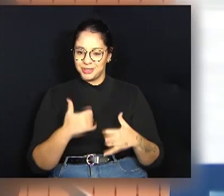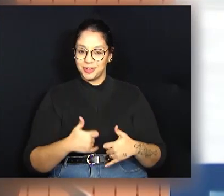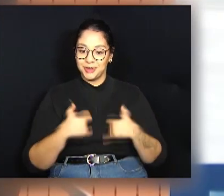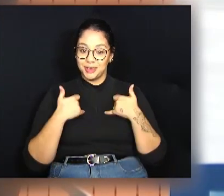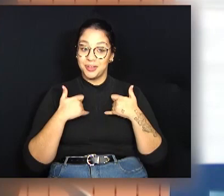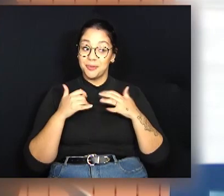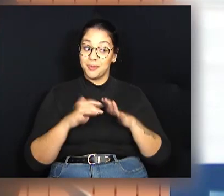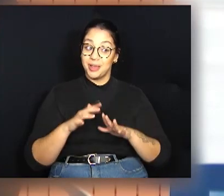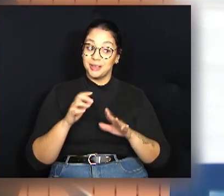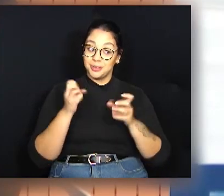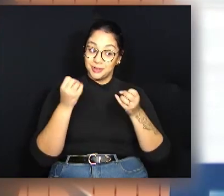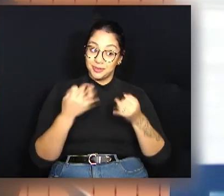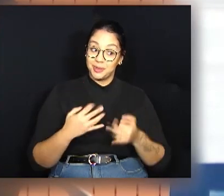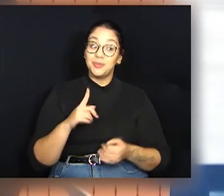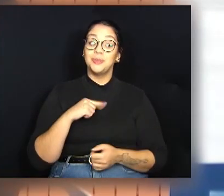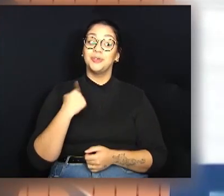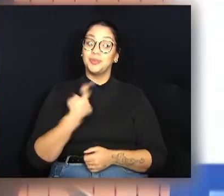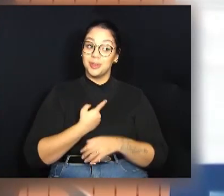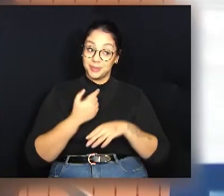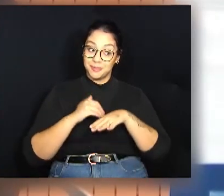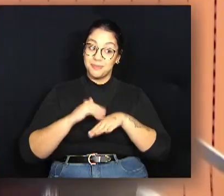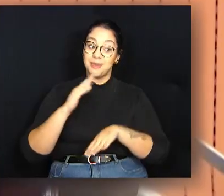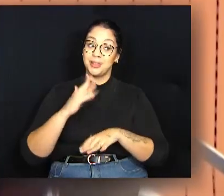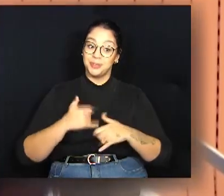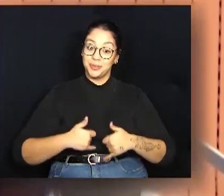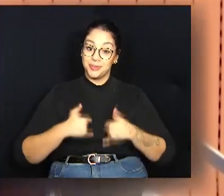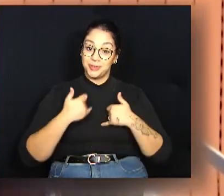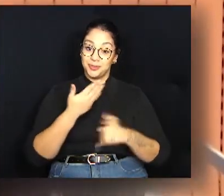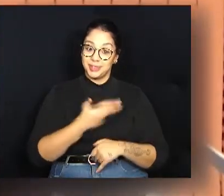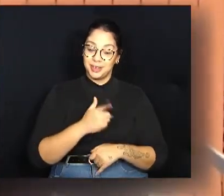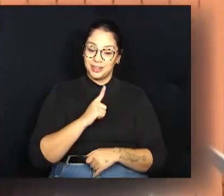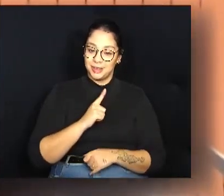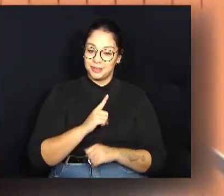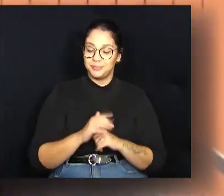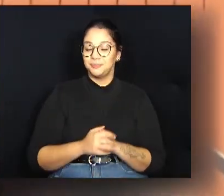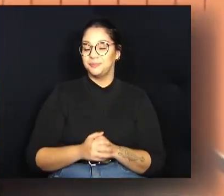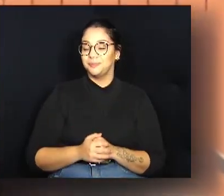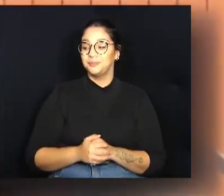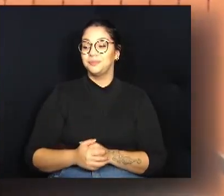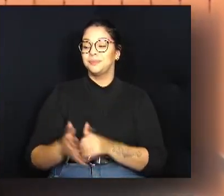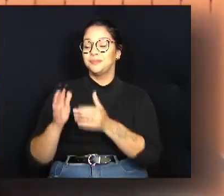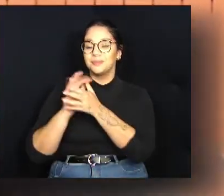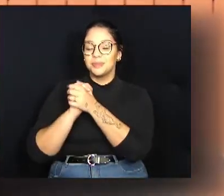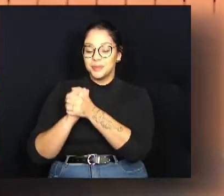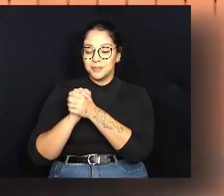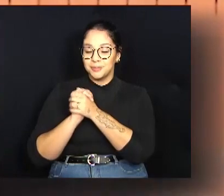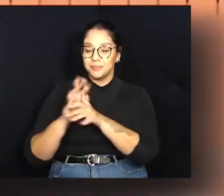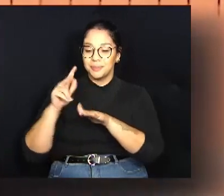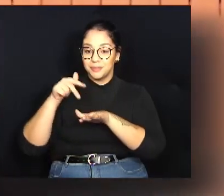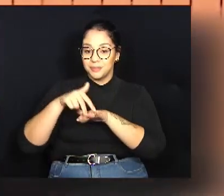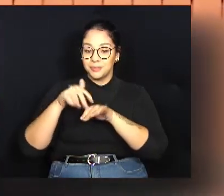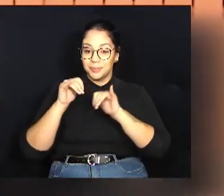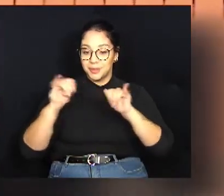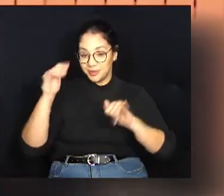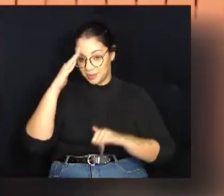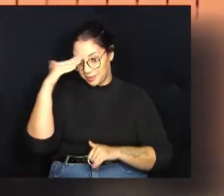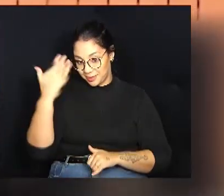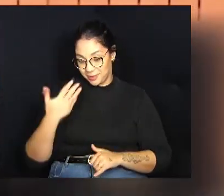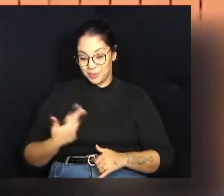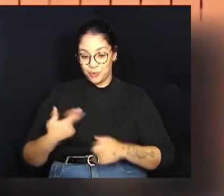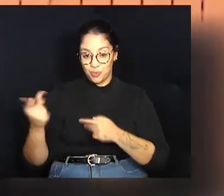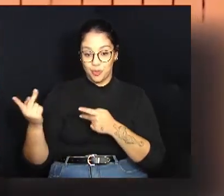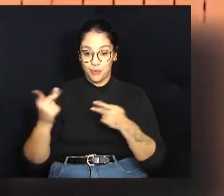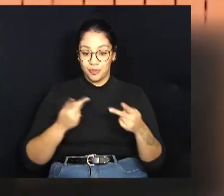eu falo para você, nós temos muito mais orgulho de você. Para parabenizar na tribuna o homenageado, foram convidados